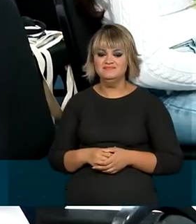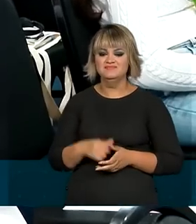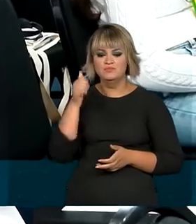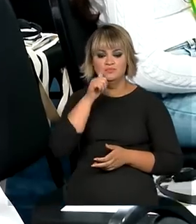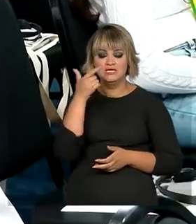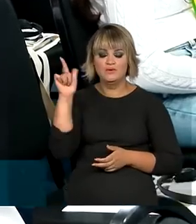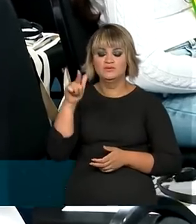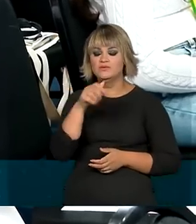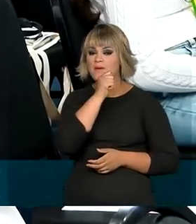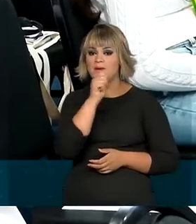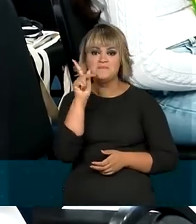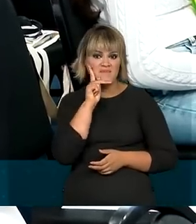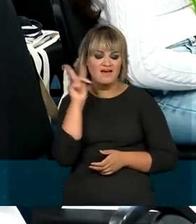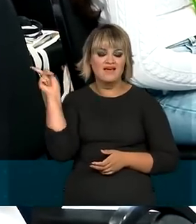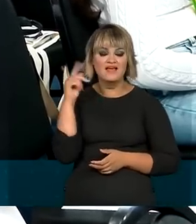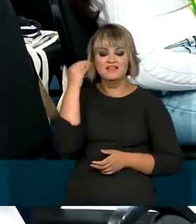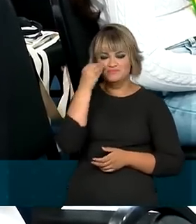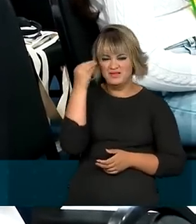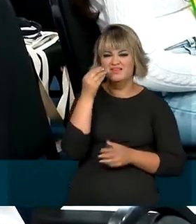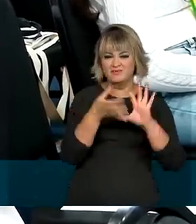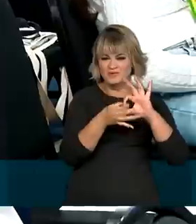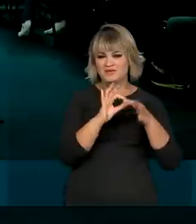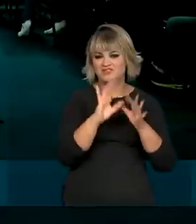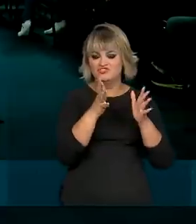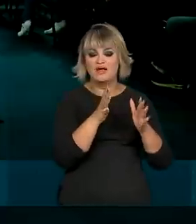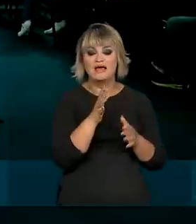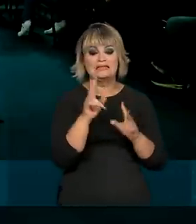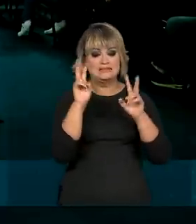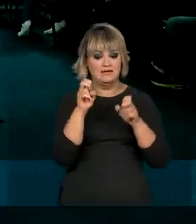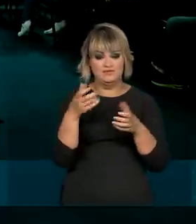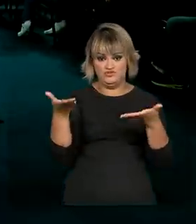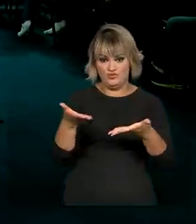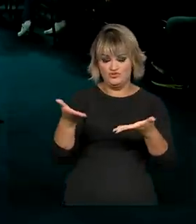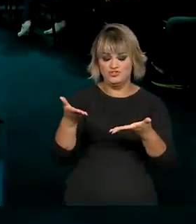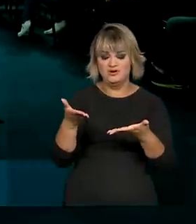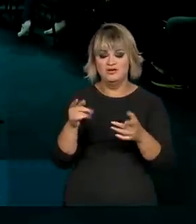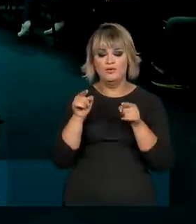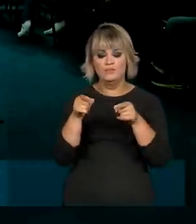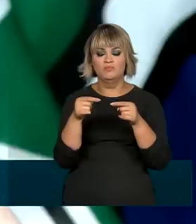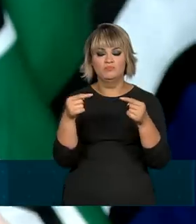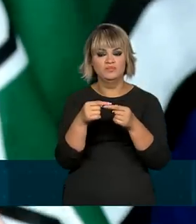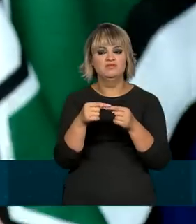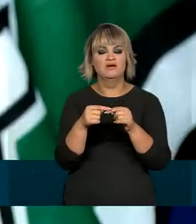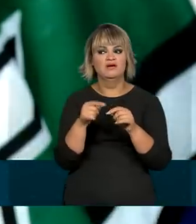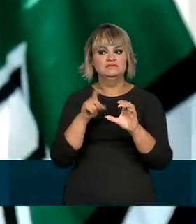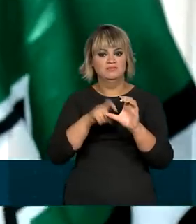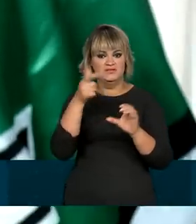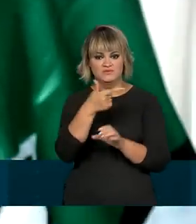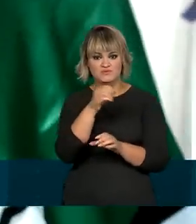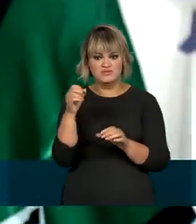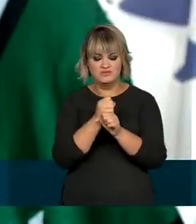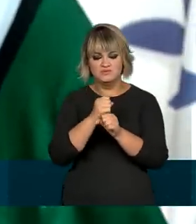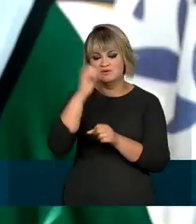Keren, do Amapá, que é experiente em Olimpíadas Juvenis, o tema das Olimpíadas, que remete ao Bicentenário da Independência,